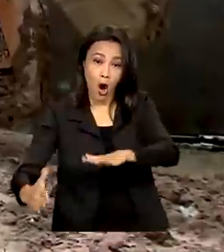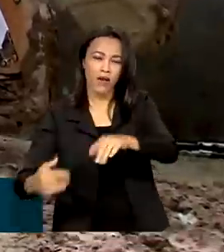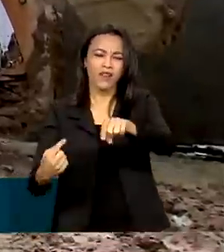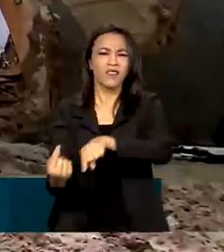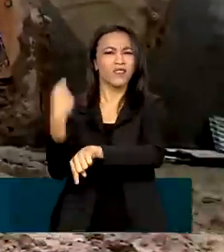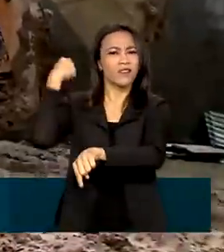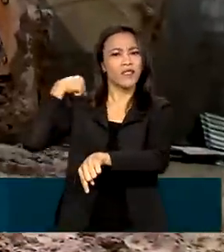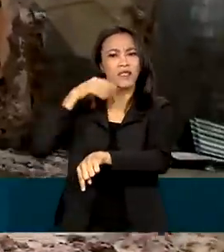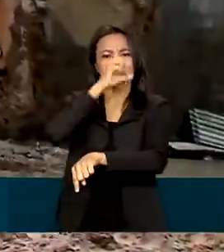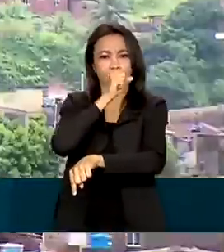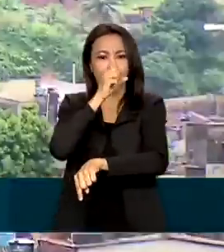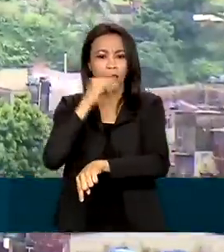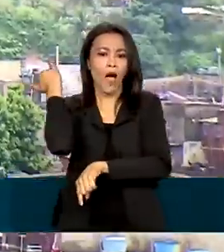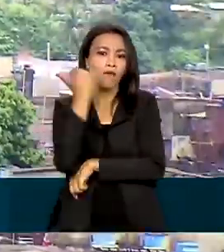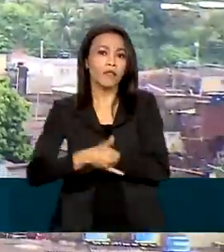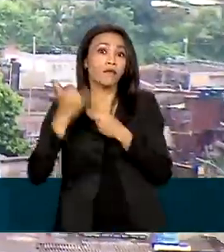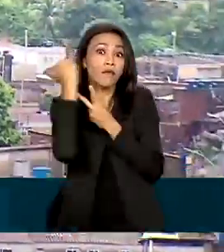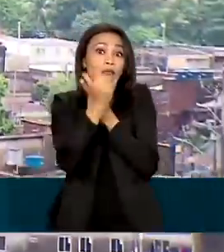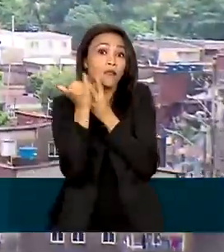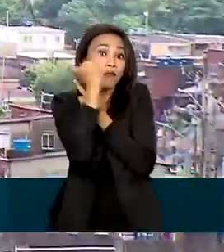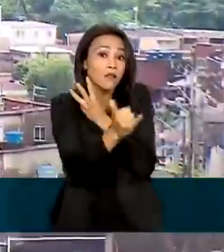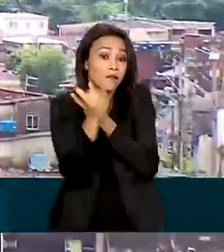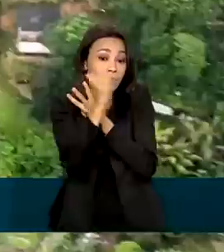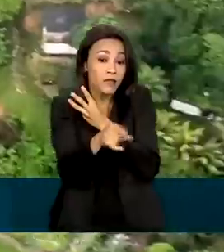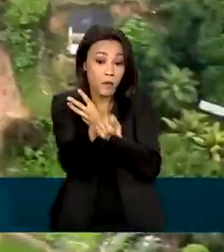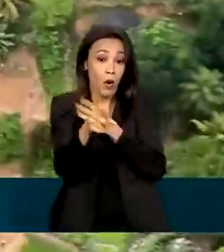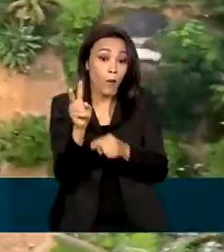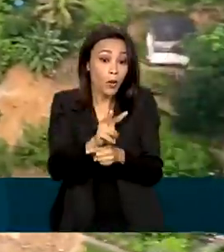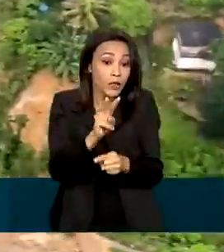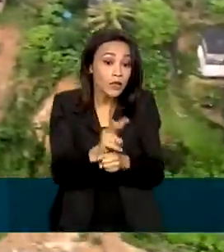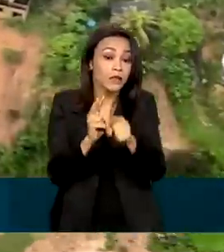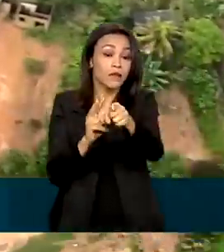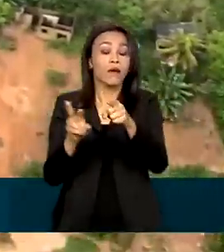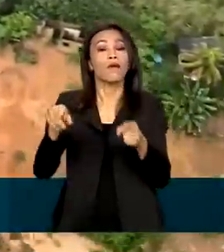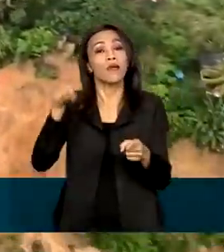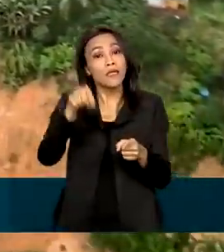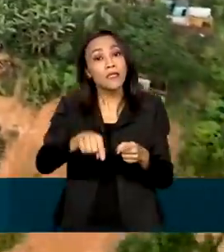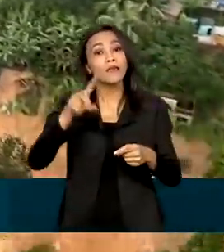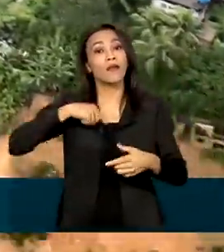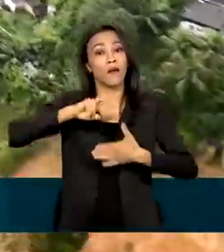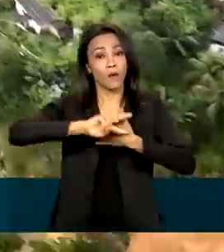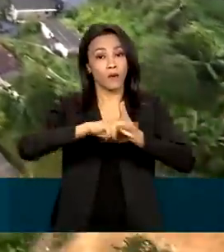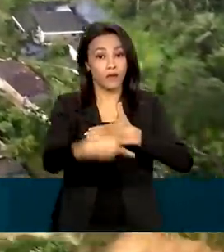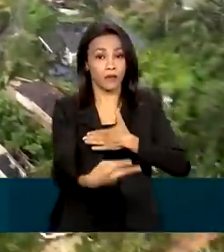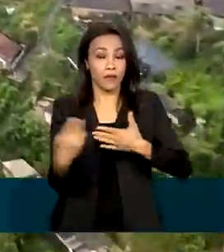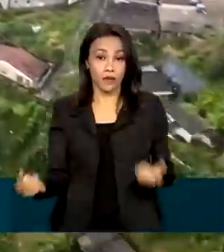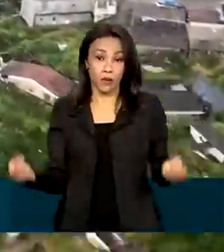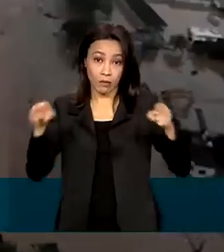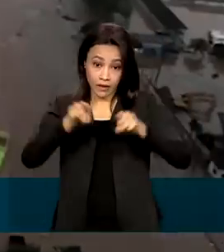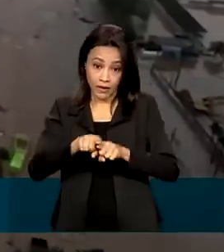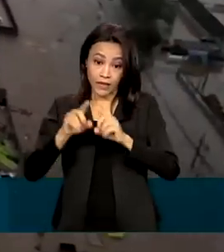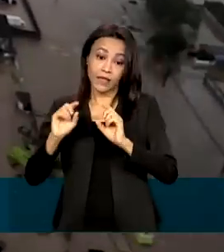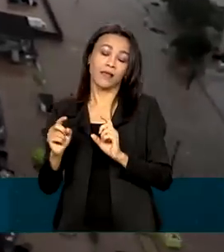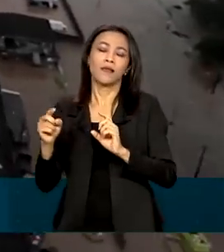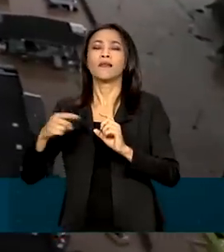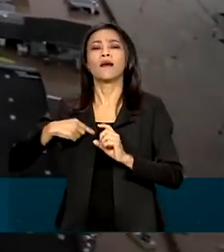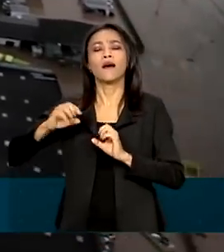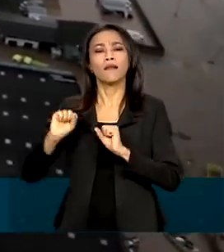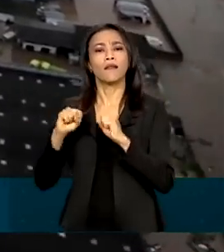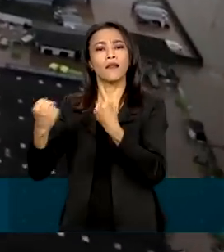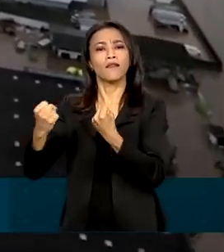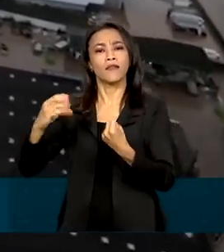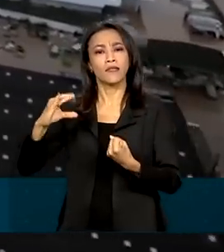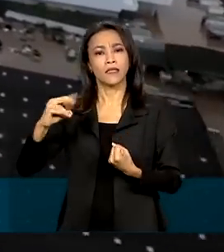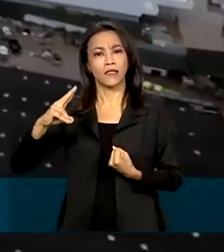avisos sobre riscos e dicas de autoproteção. A ação é fruto de uma parceria da Defesa Civil Nacional, WhatsApp e Robu.